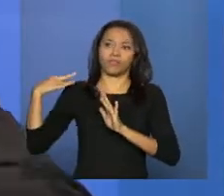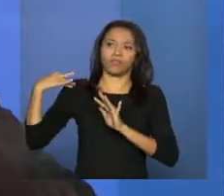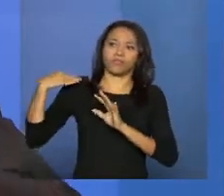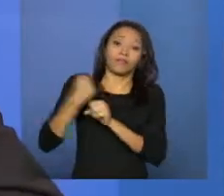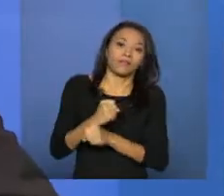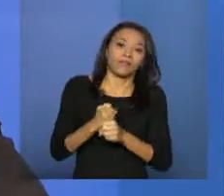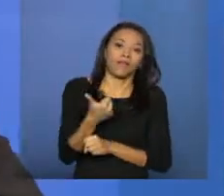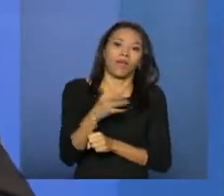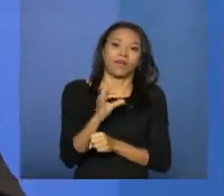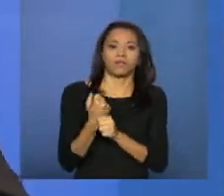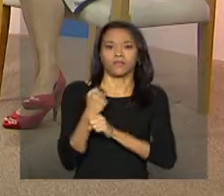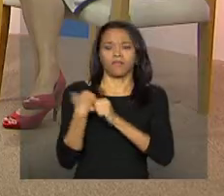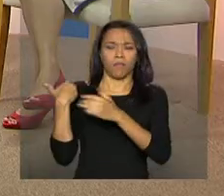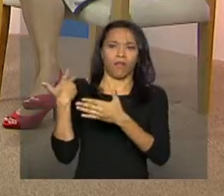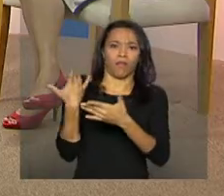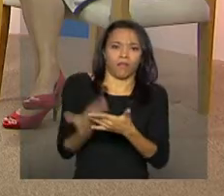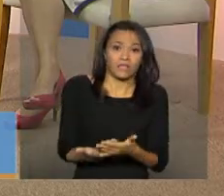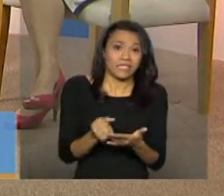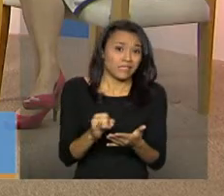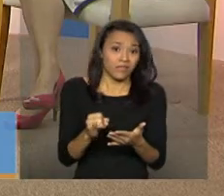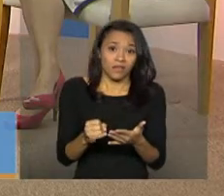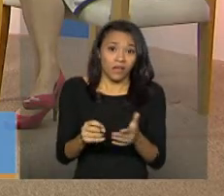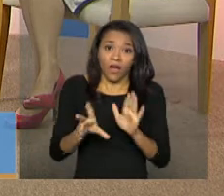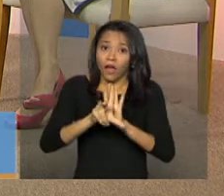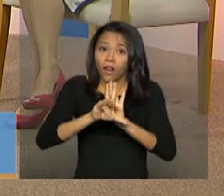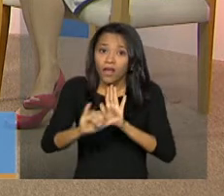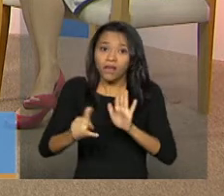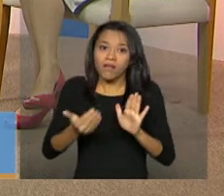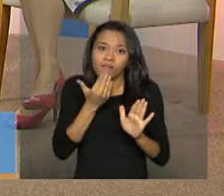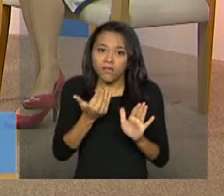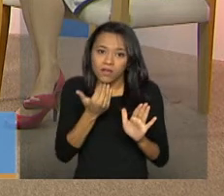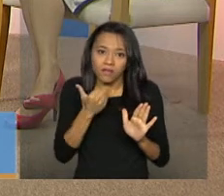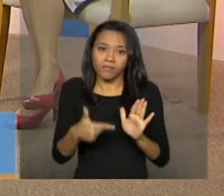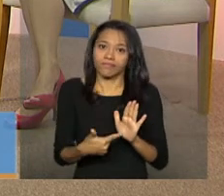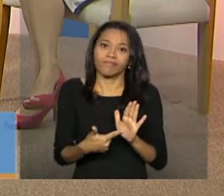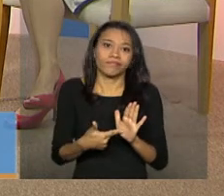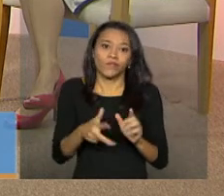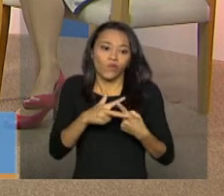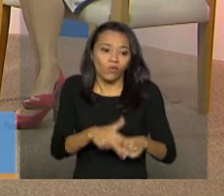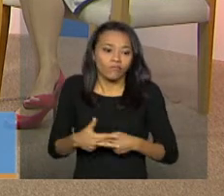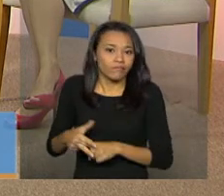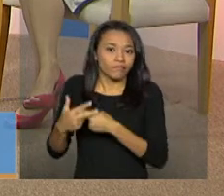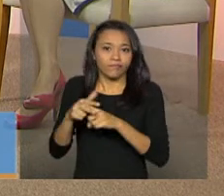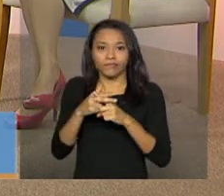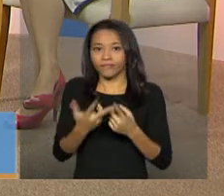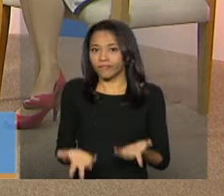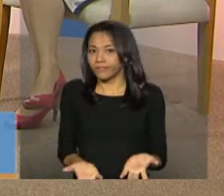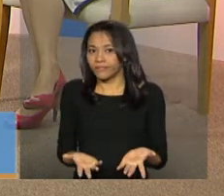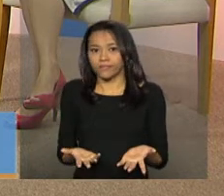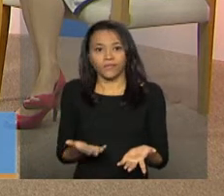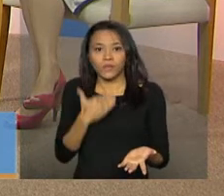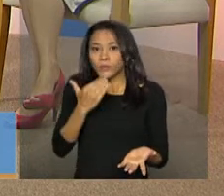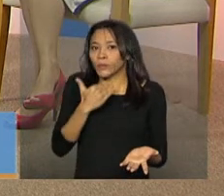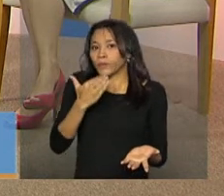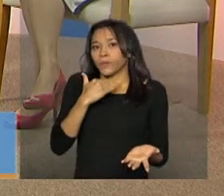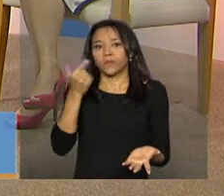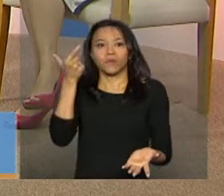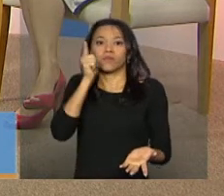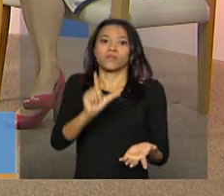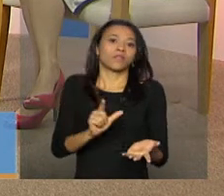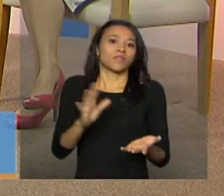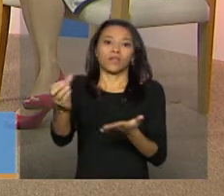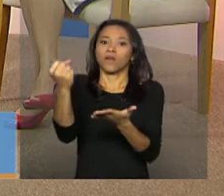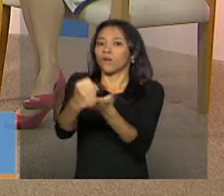Se não tivermos essa lei atualizada, não tivermos todo esse planejamento, esse diagnóstico, nós não vamos conseguir fazer a